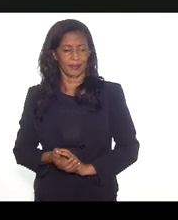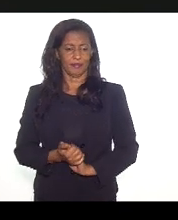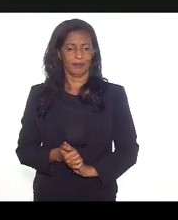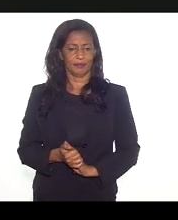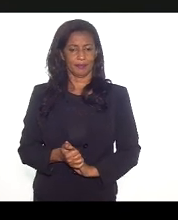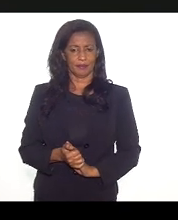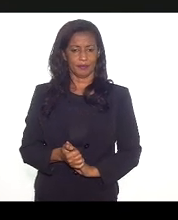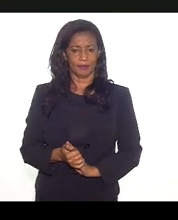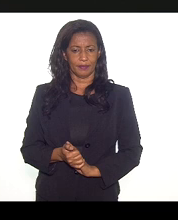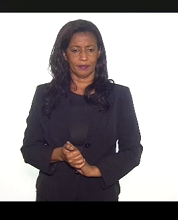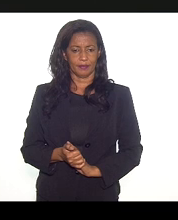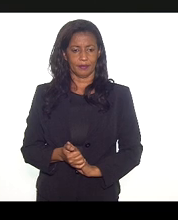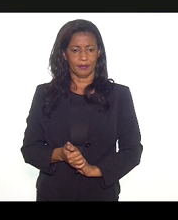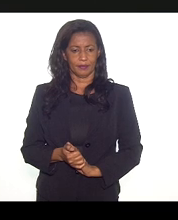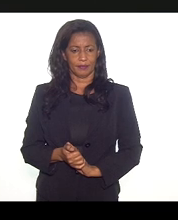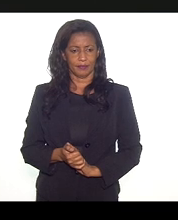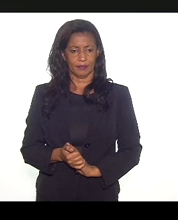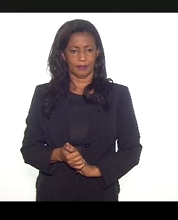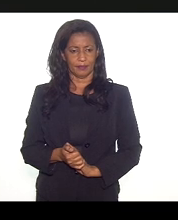favor.